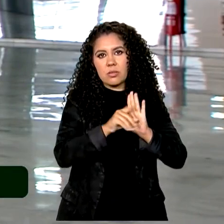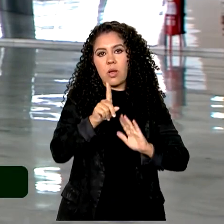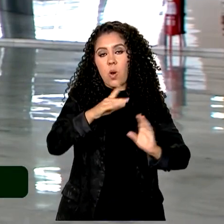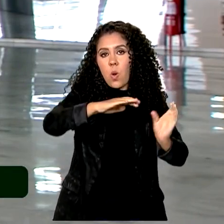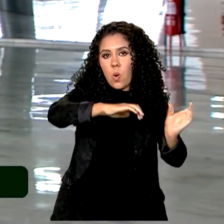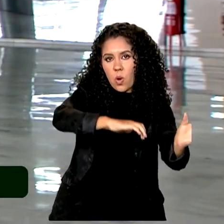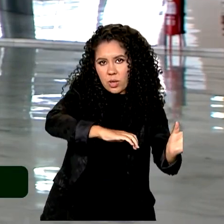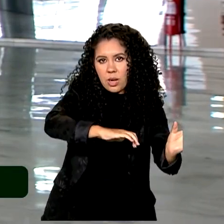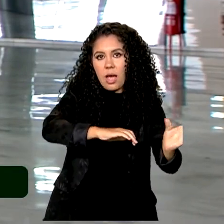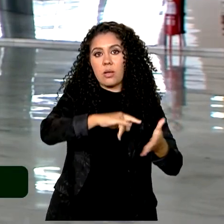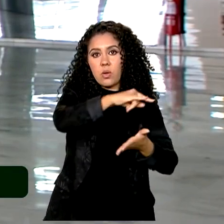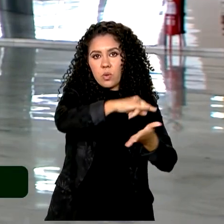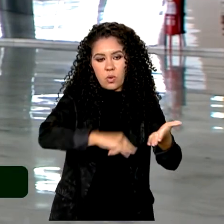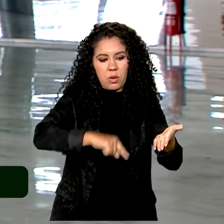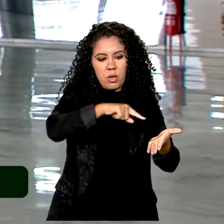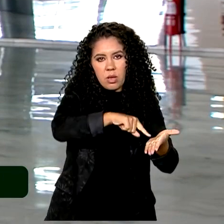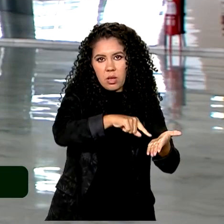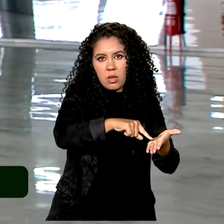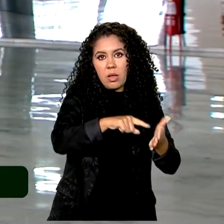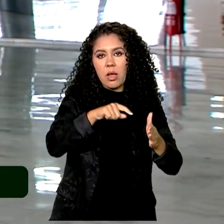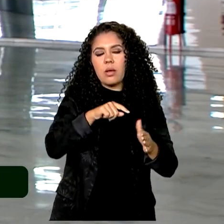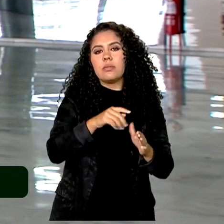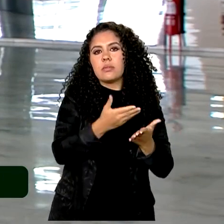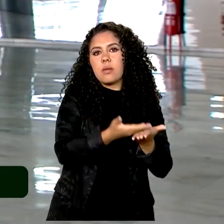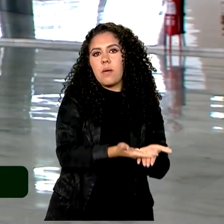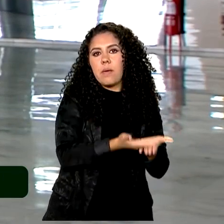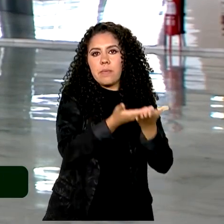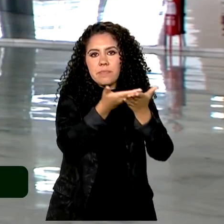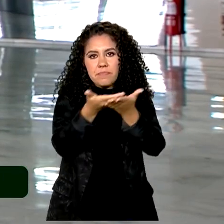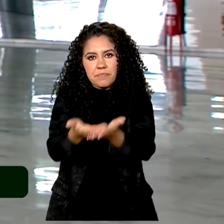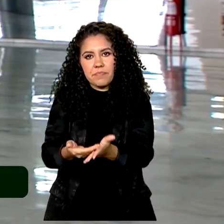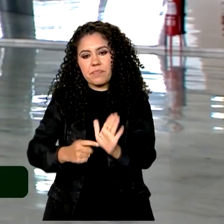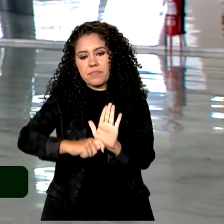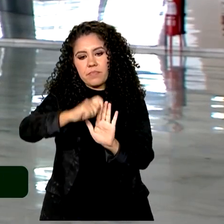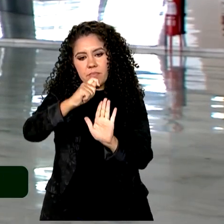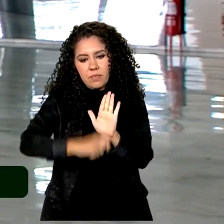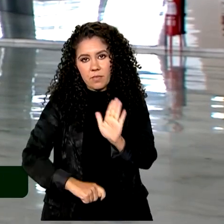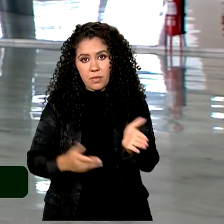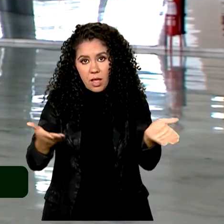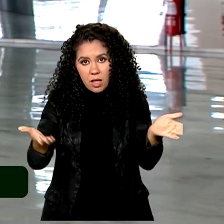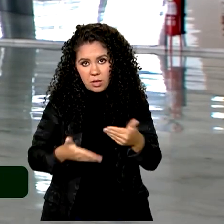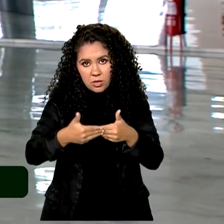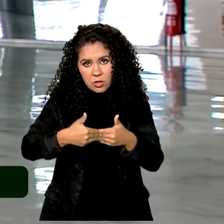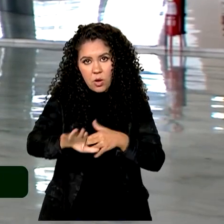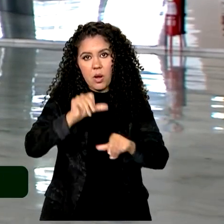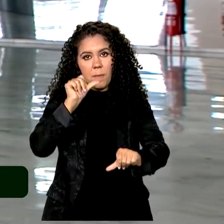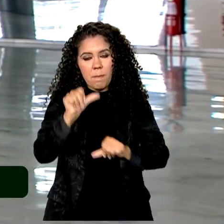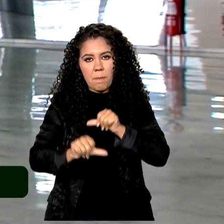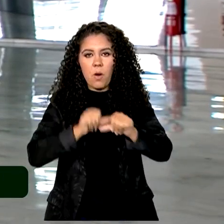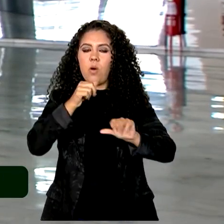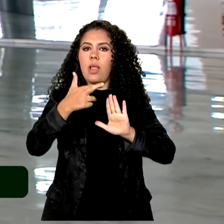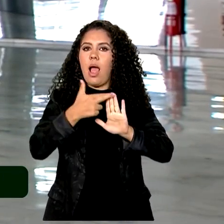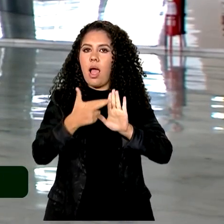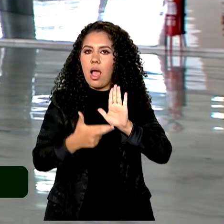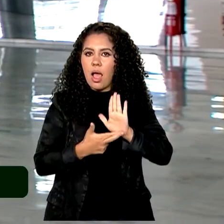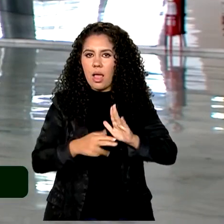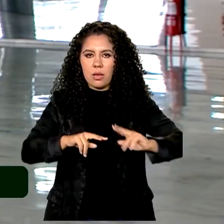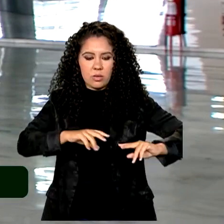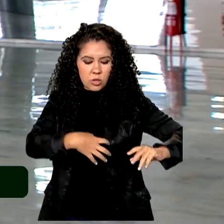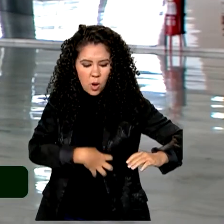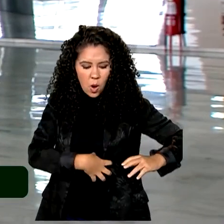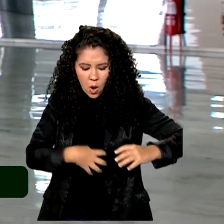A matéria foi encaminhada no começo deste mês para sanção e, a partir de agora, muda as regras de transplante de órgãos,